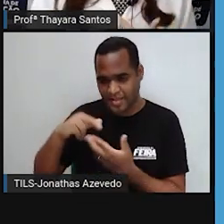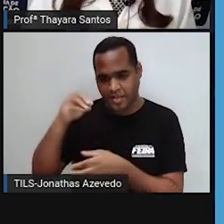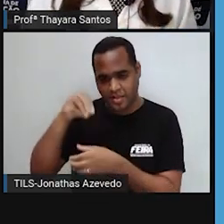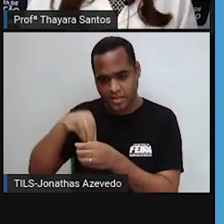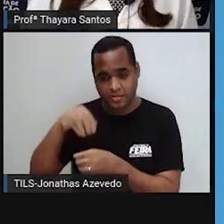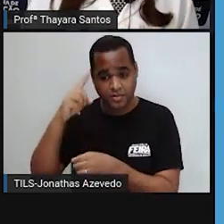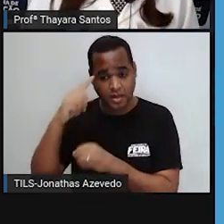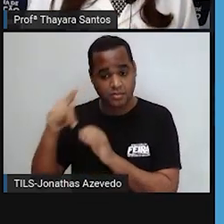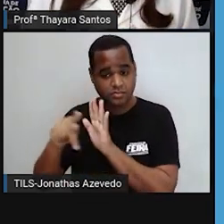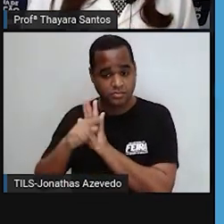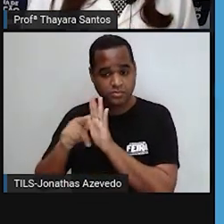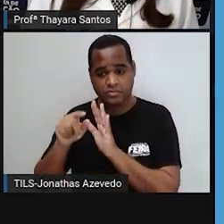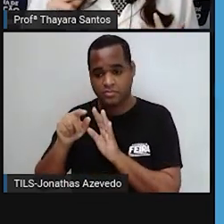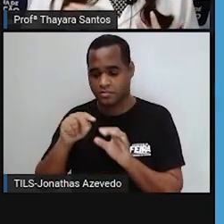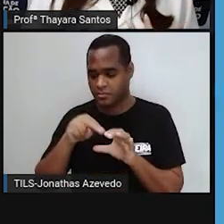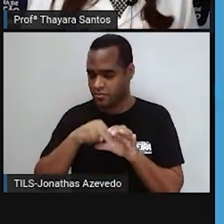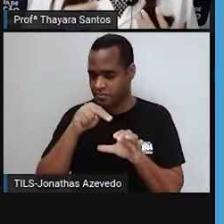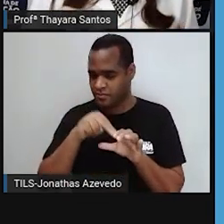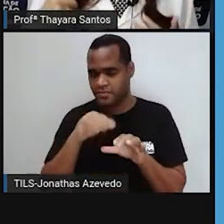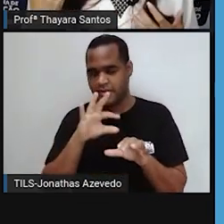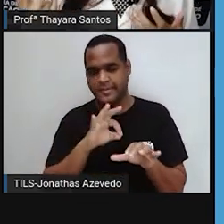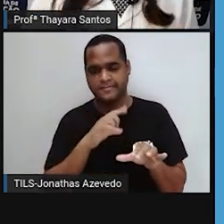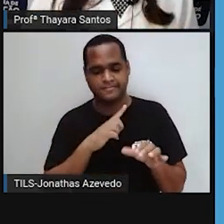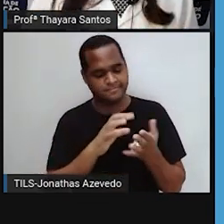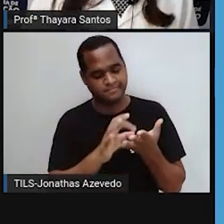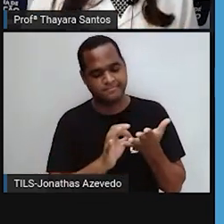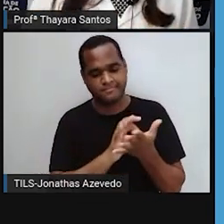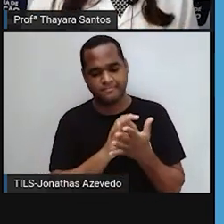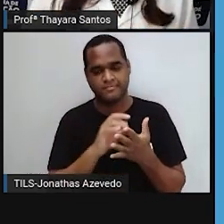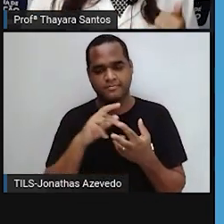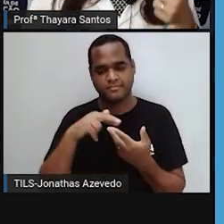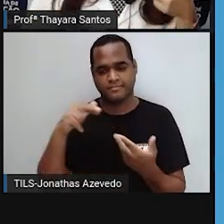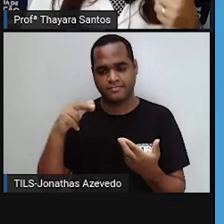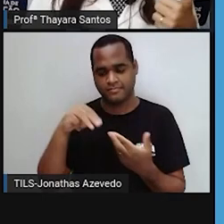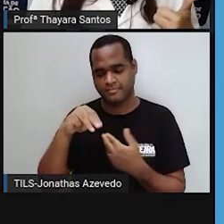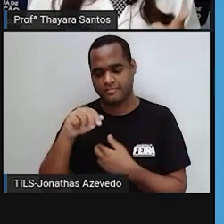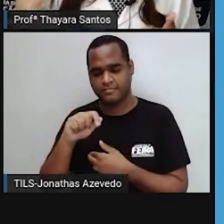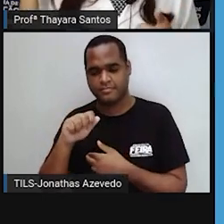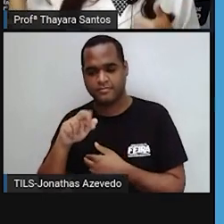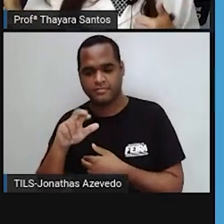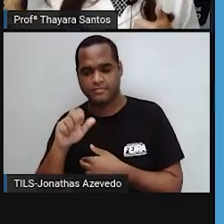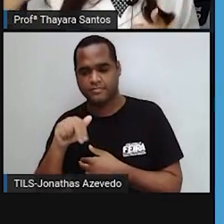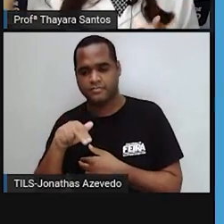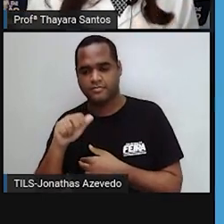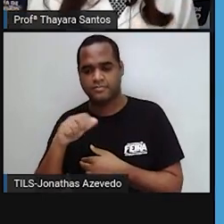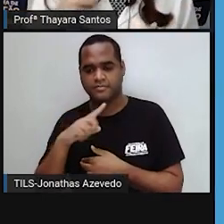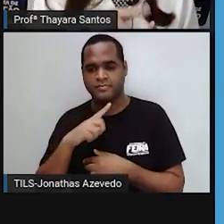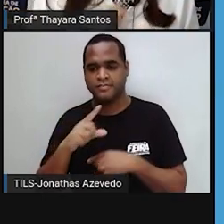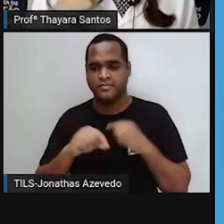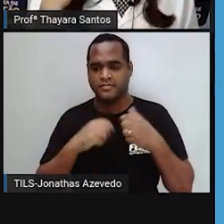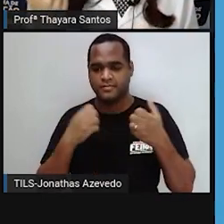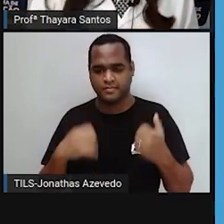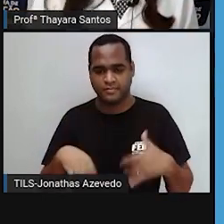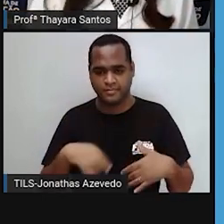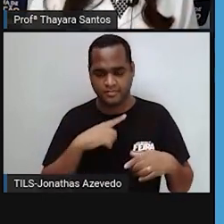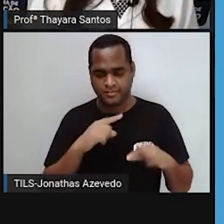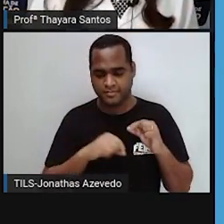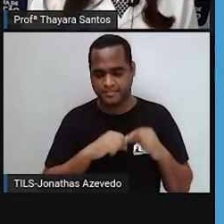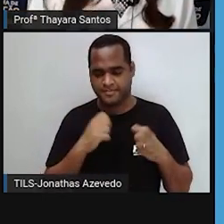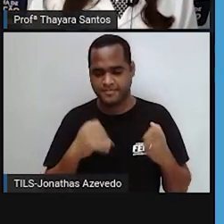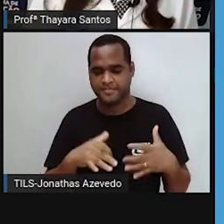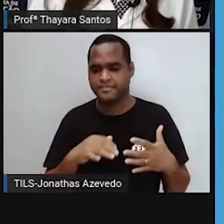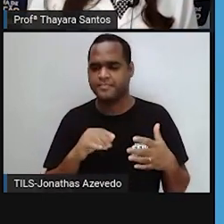núcleo da célula. E também pelo fato dela ter uma dupla membrana. Então, uma membrana seria dela, que ela já tinha. E essa segunda